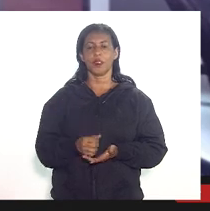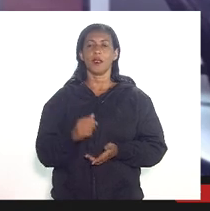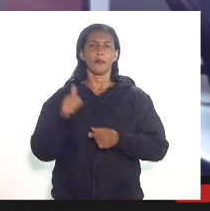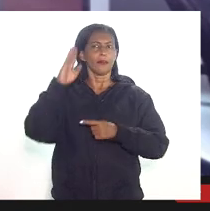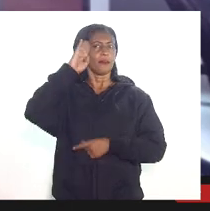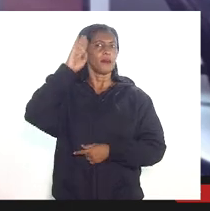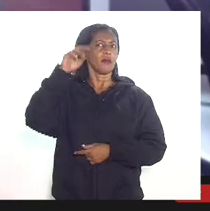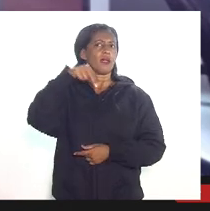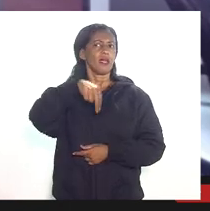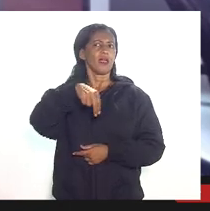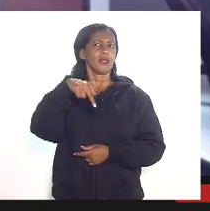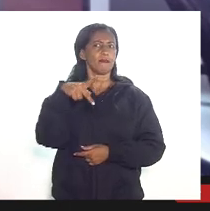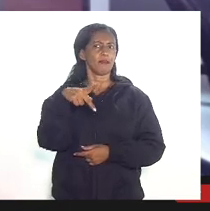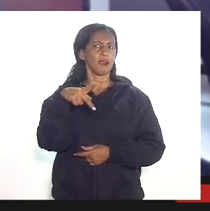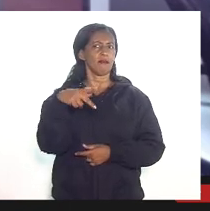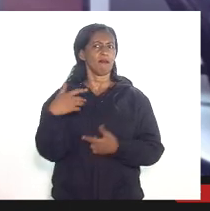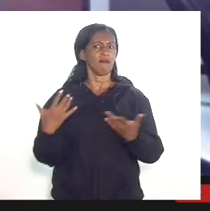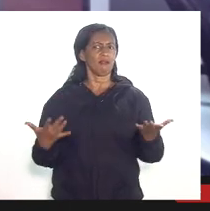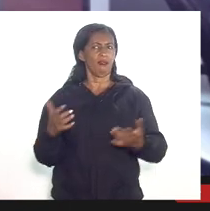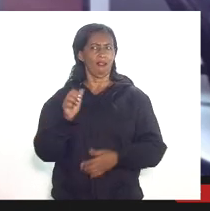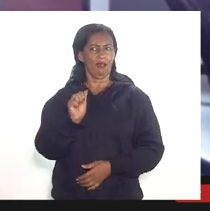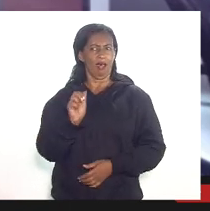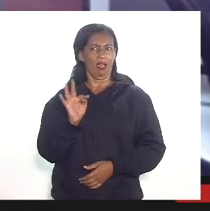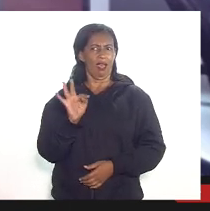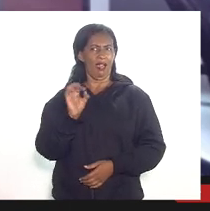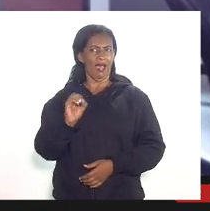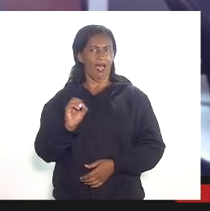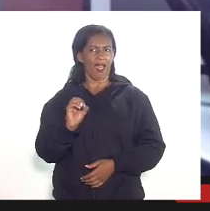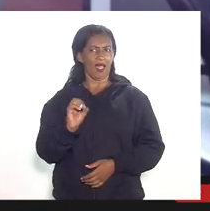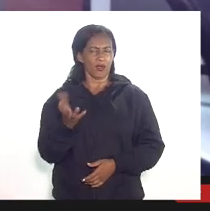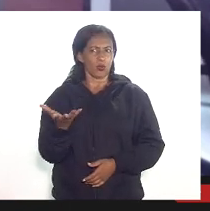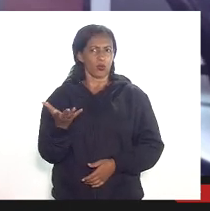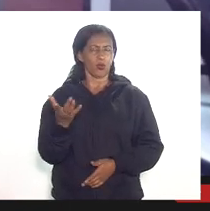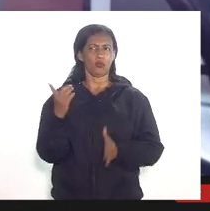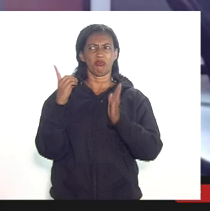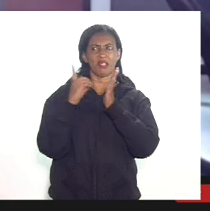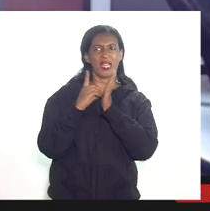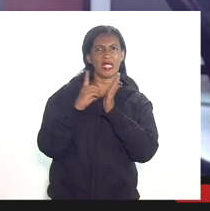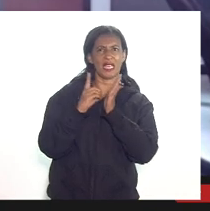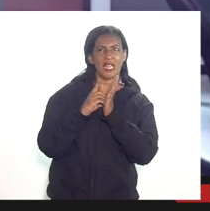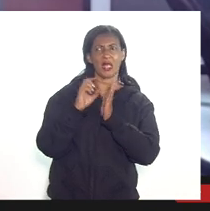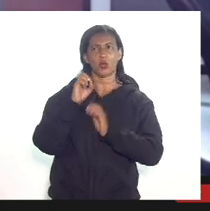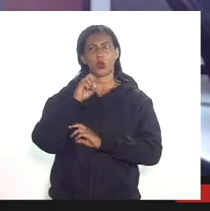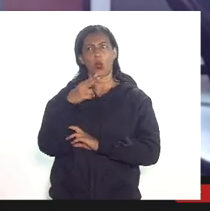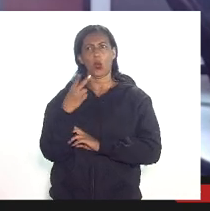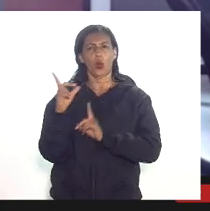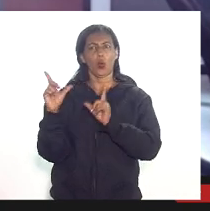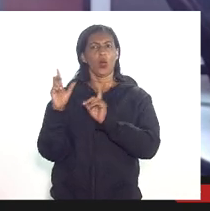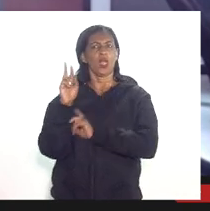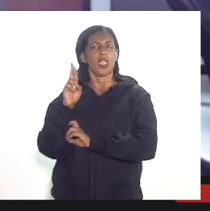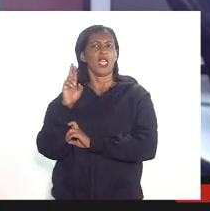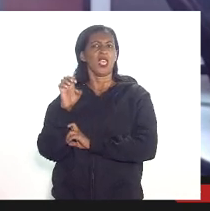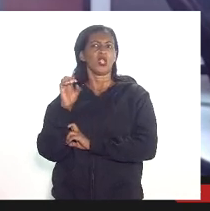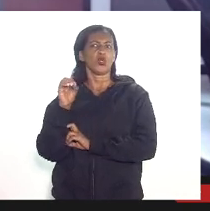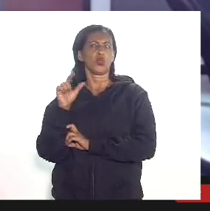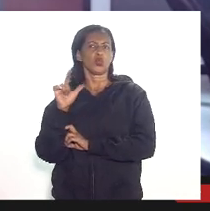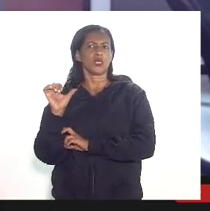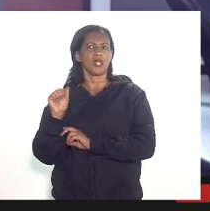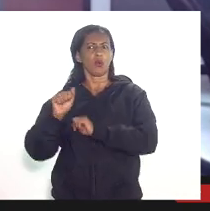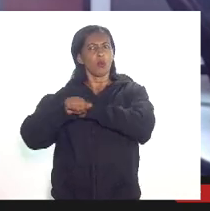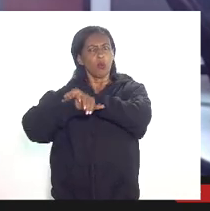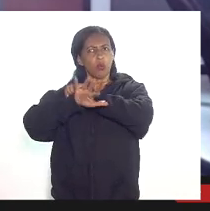é será que um ato normativo infralegal que pode ser um decreto ou resolução da NP poderia ampliar as